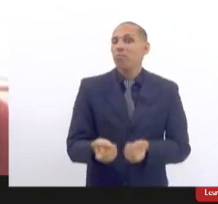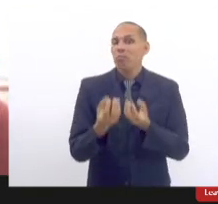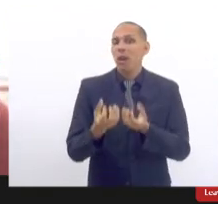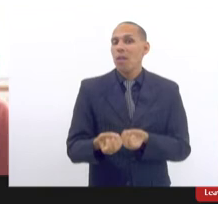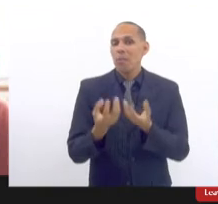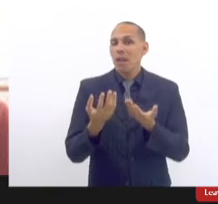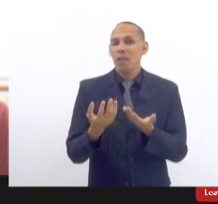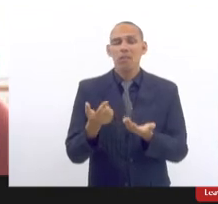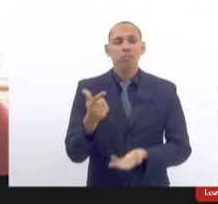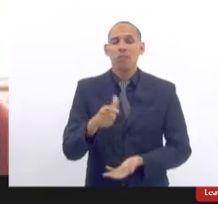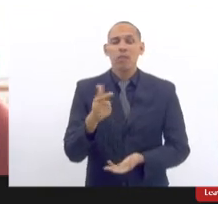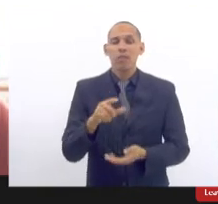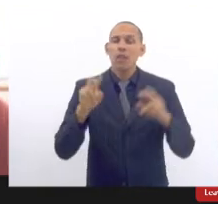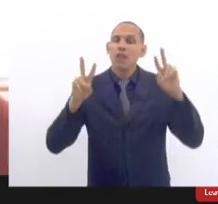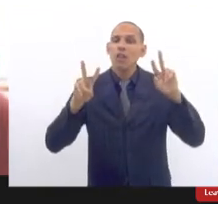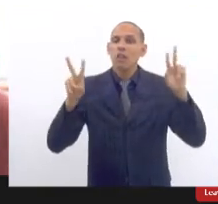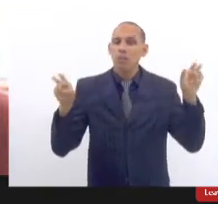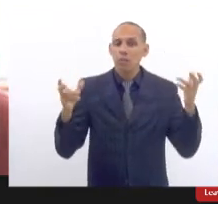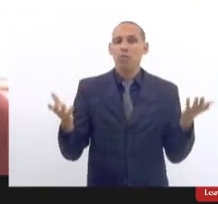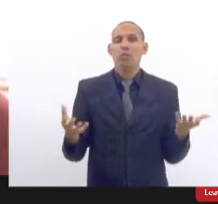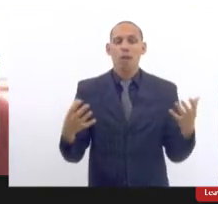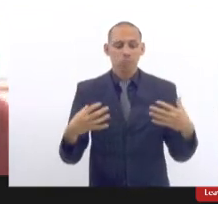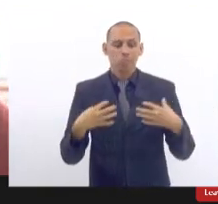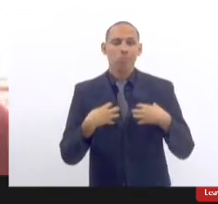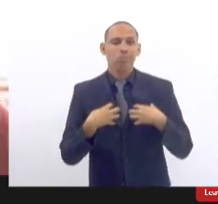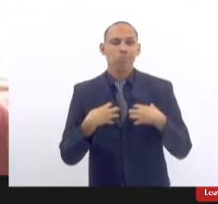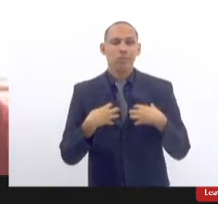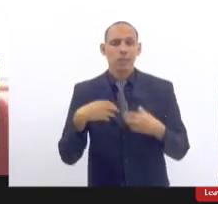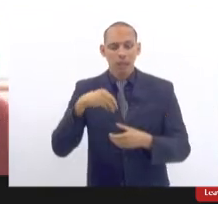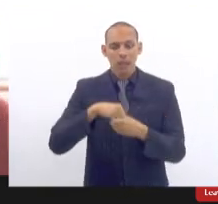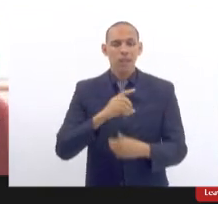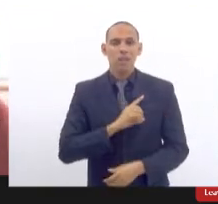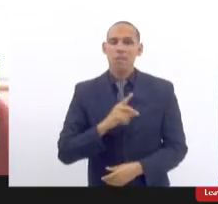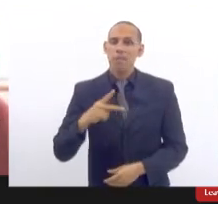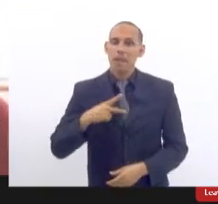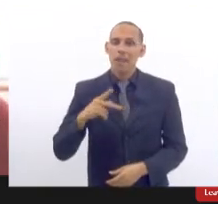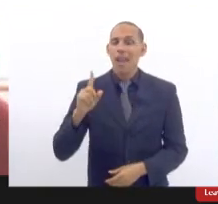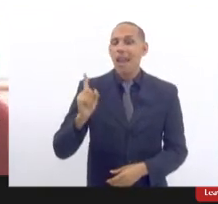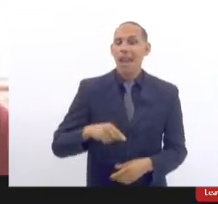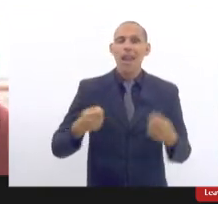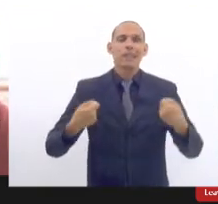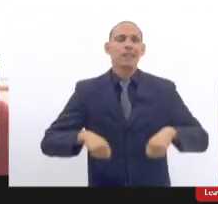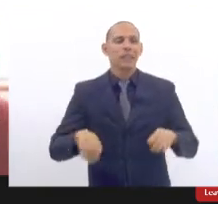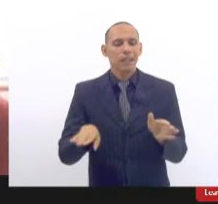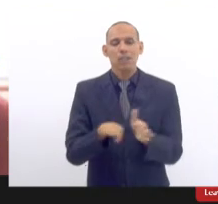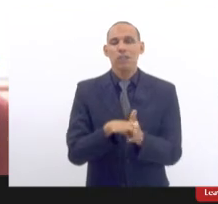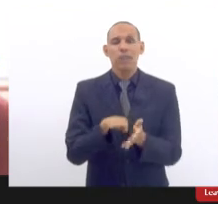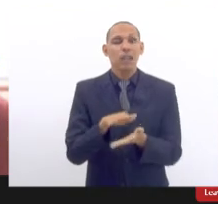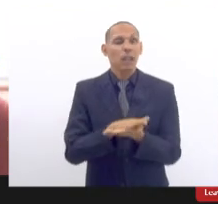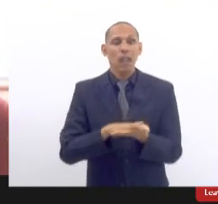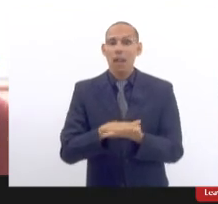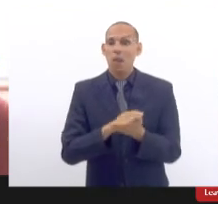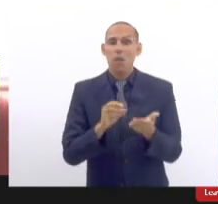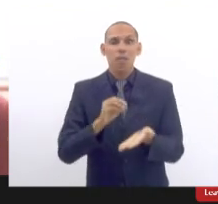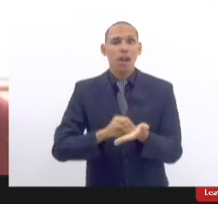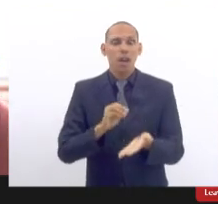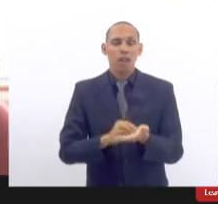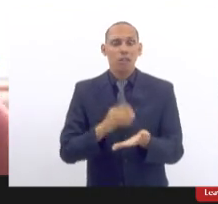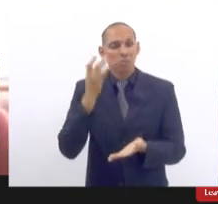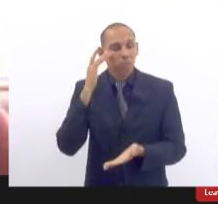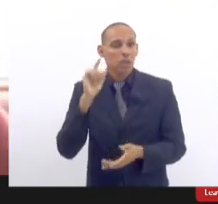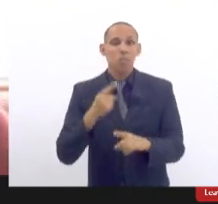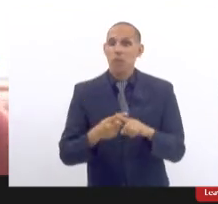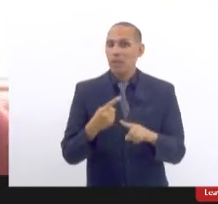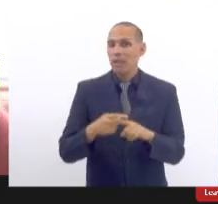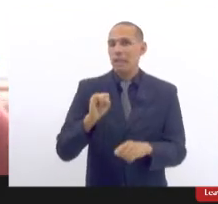demanda esse tipo de demanda na defensoria pública então é uma demanda que ainda não chegou e aí eu não sei dizer se por